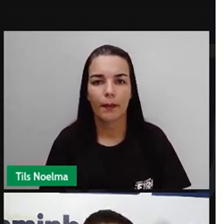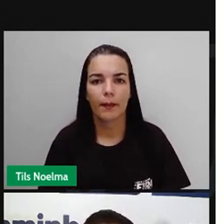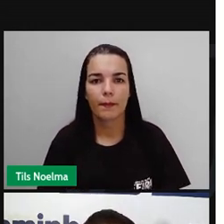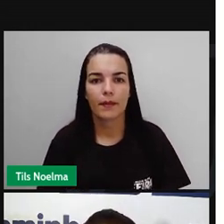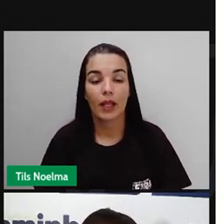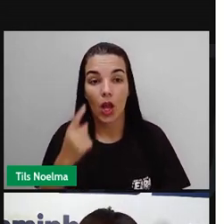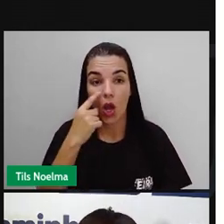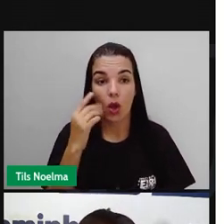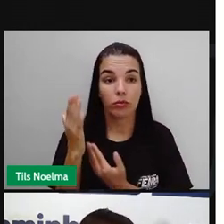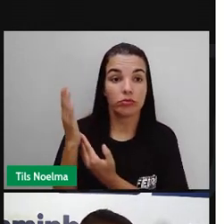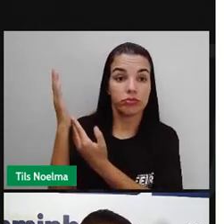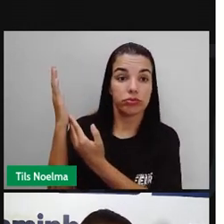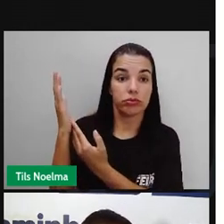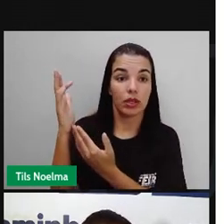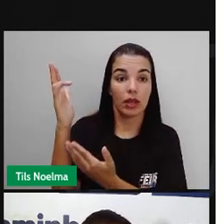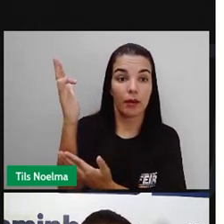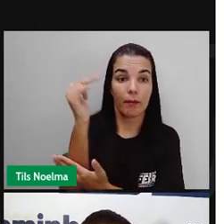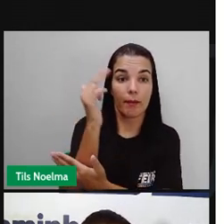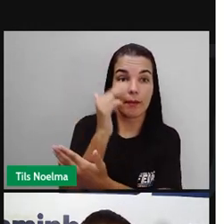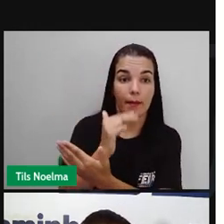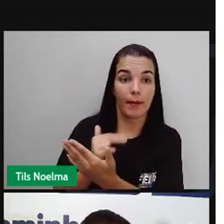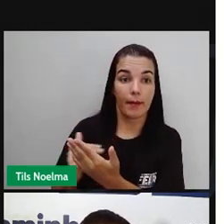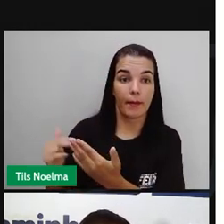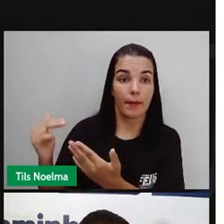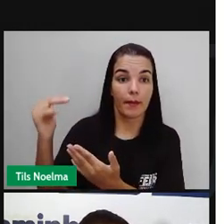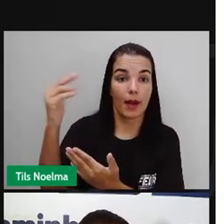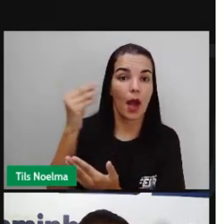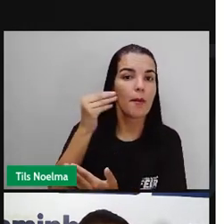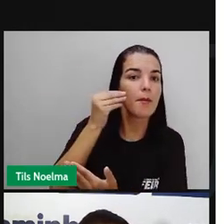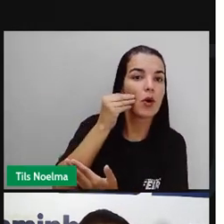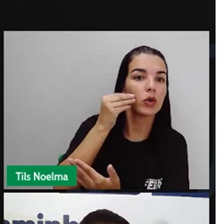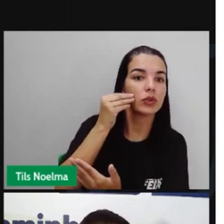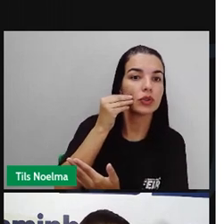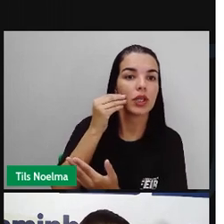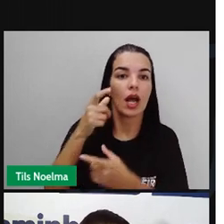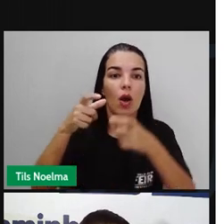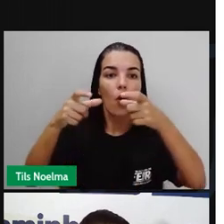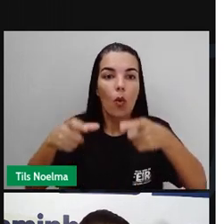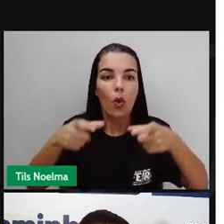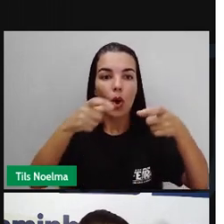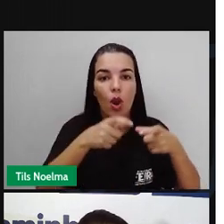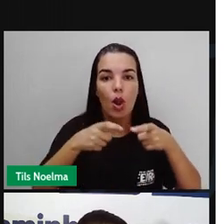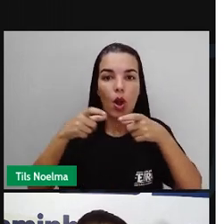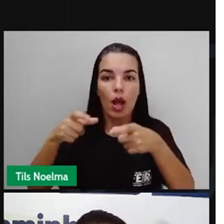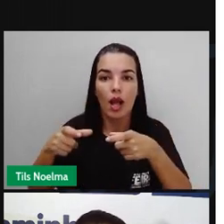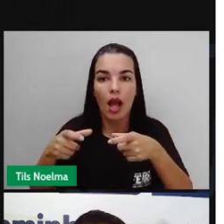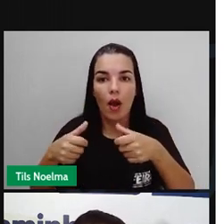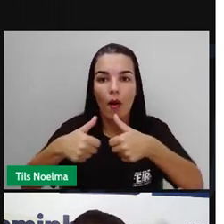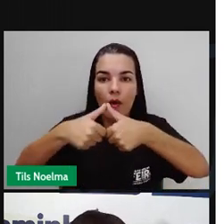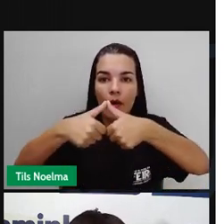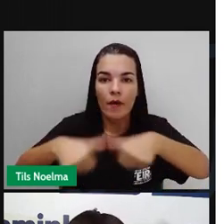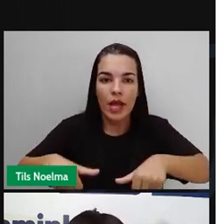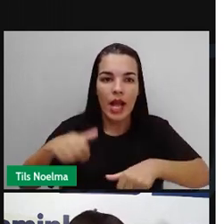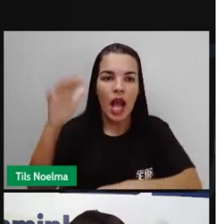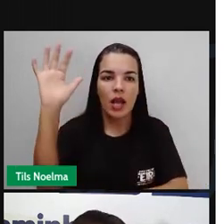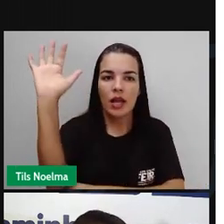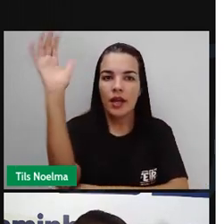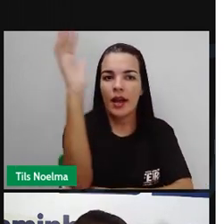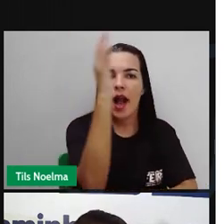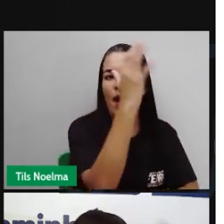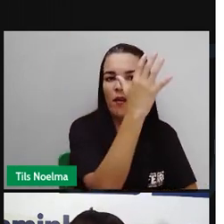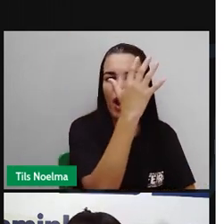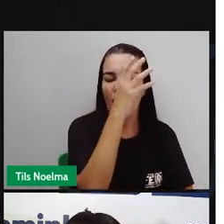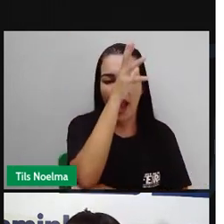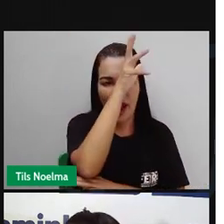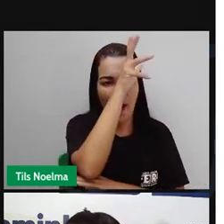Aqui nós temos um mapa que representa a Amazônia legal, que é o local onde fica a floresta amazônica, por